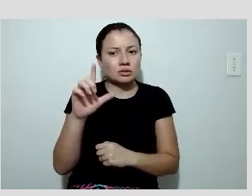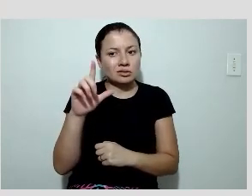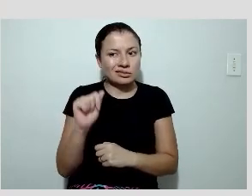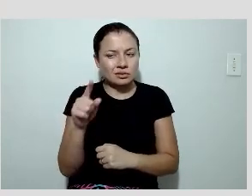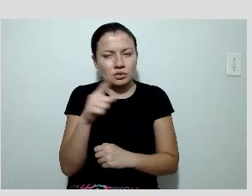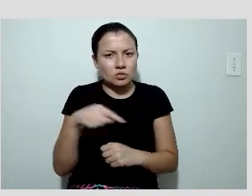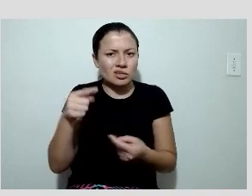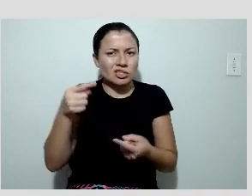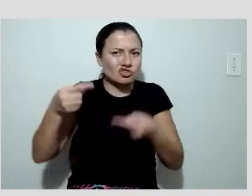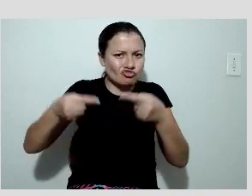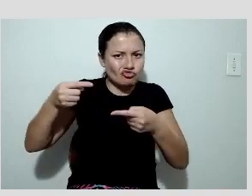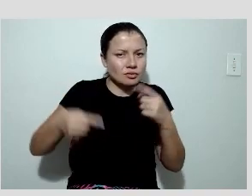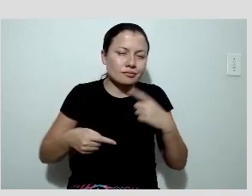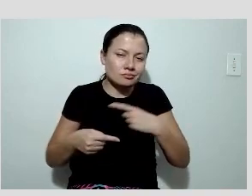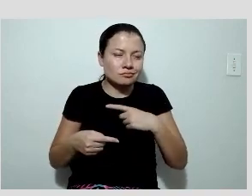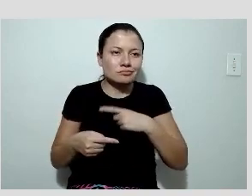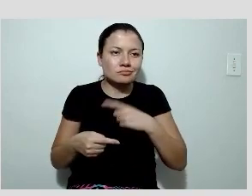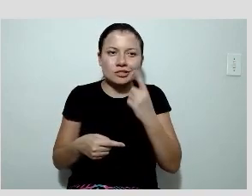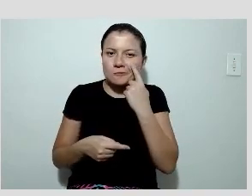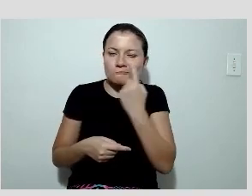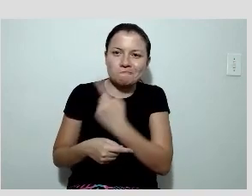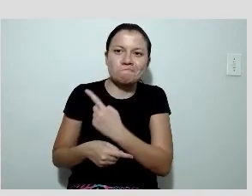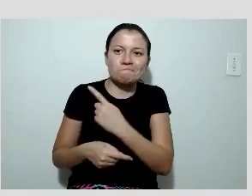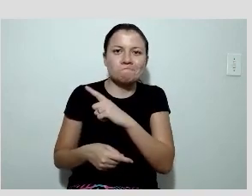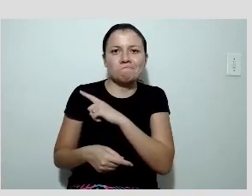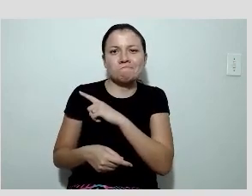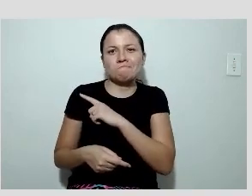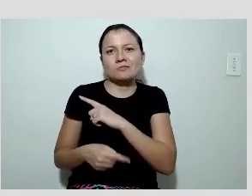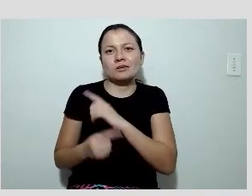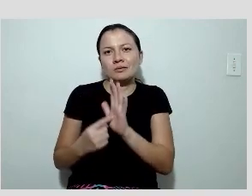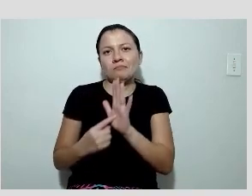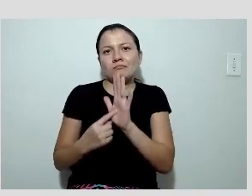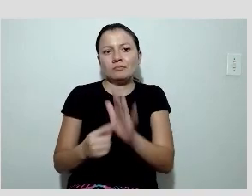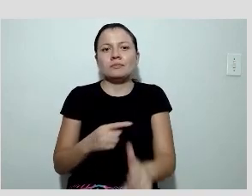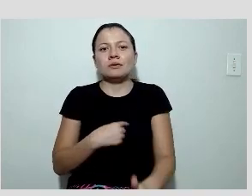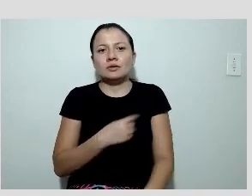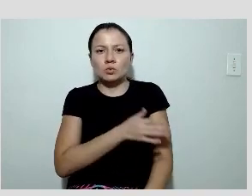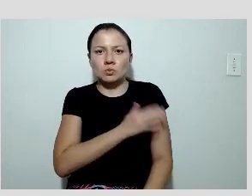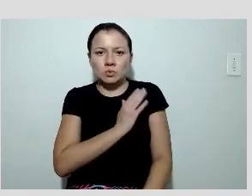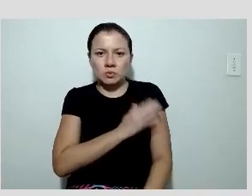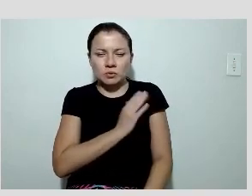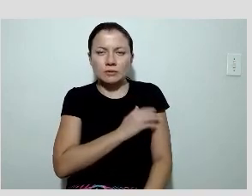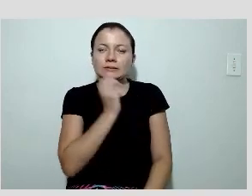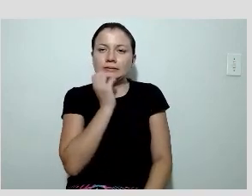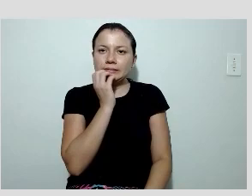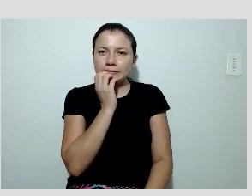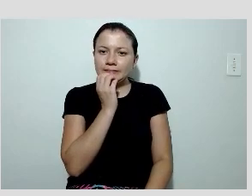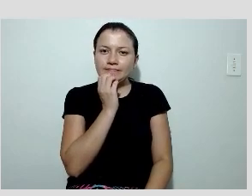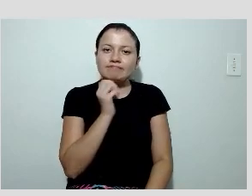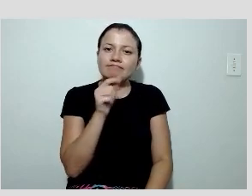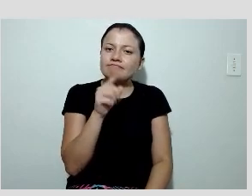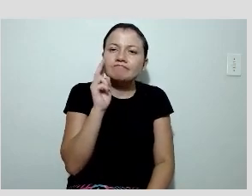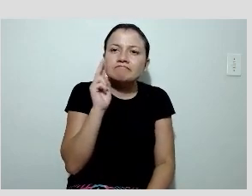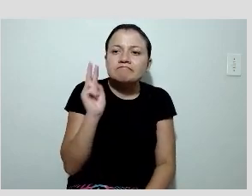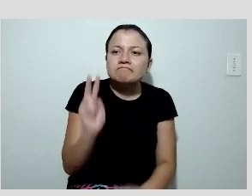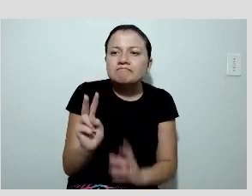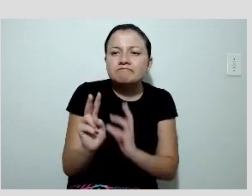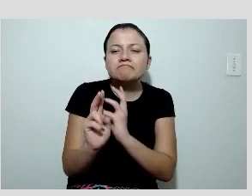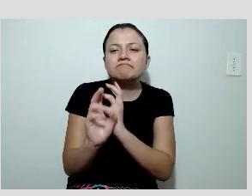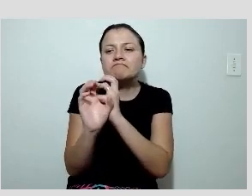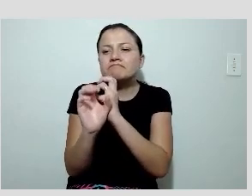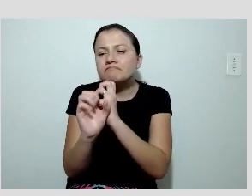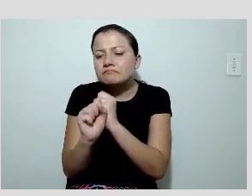consegue ver a chegada do rádio extraçador no coração e a extração pelas paredes do miocárdico e os cálculos